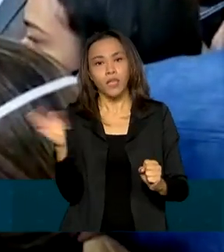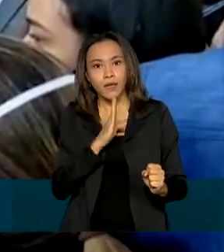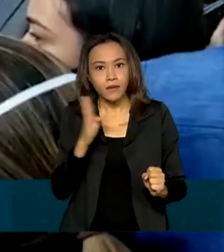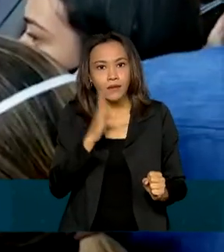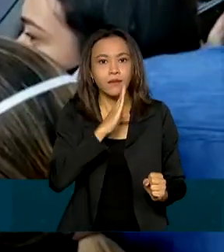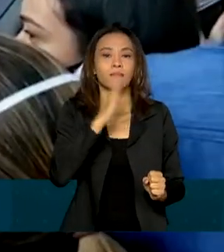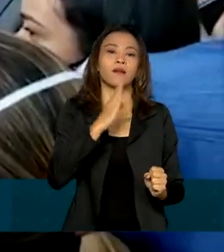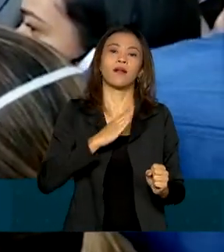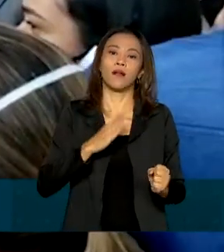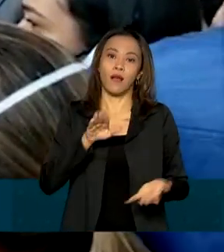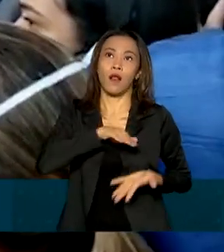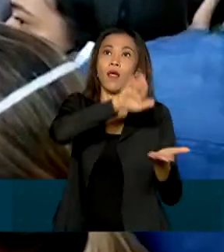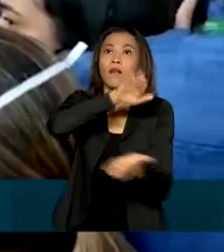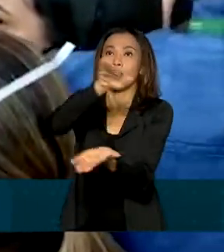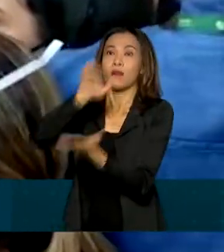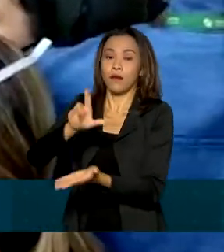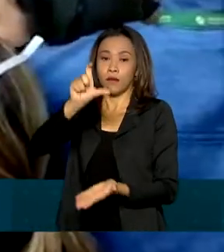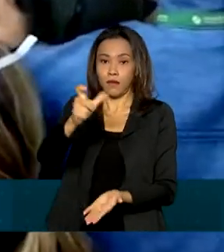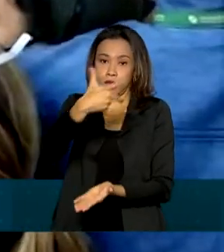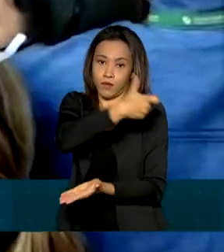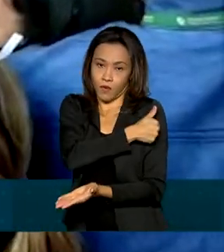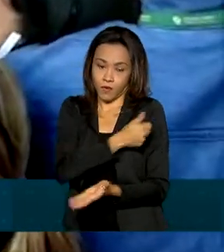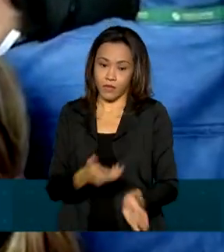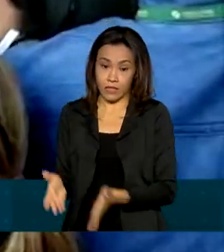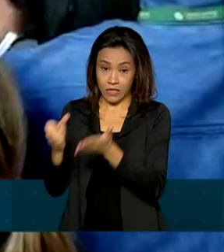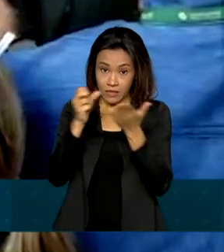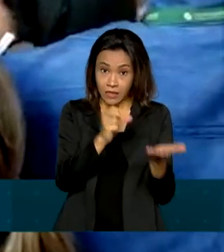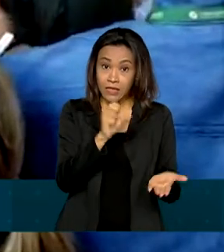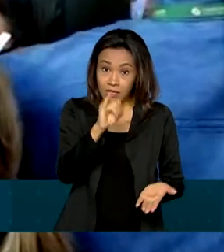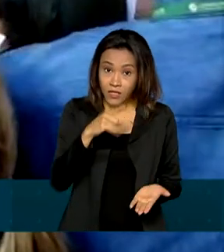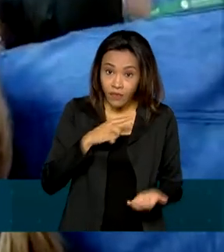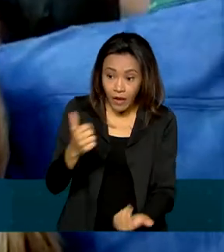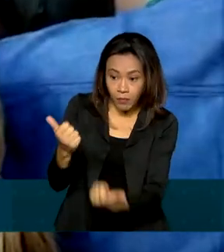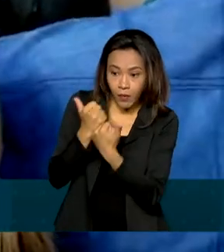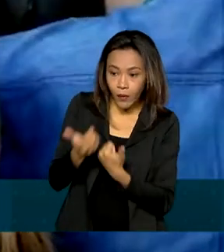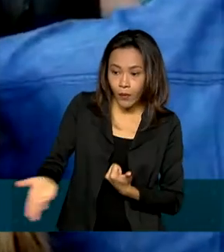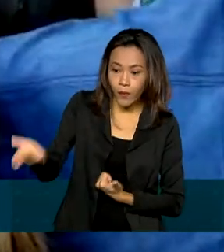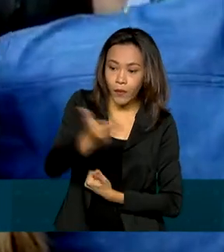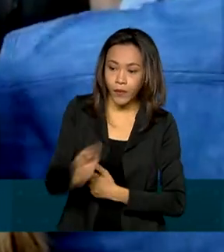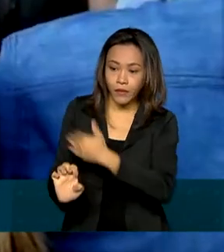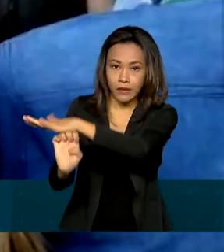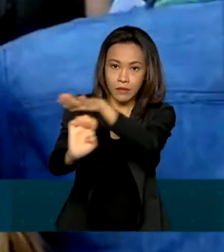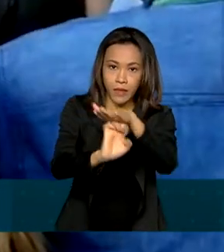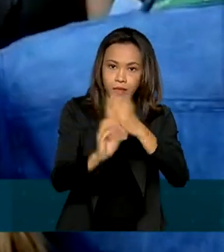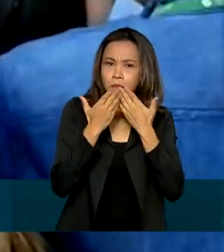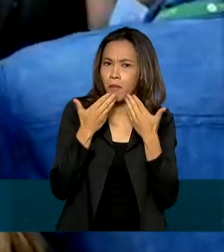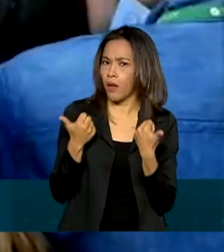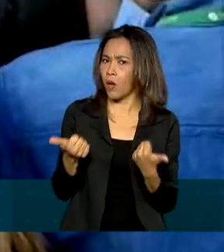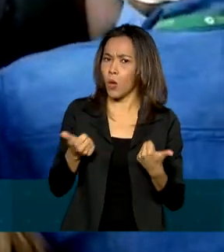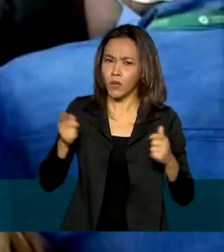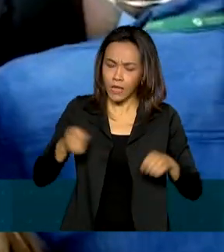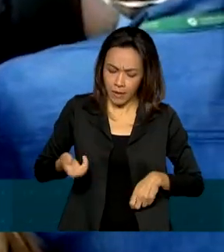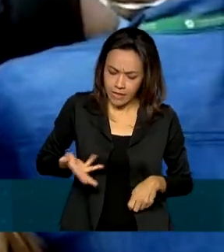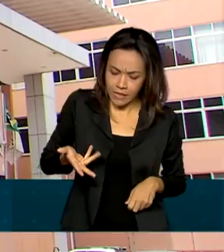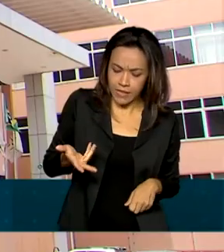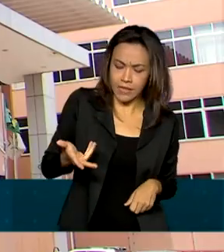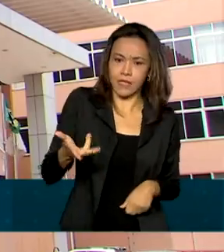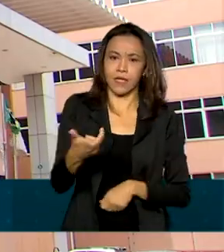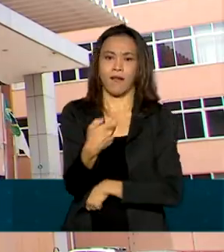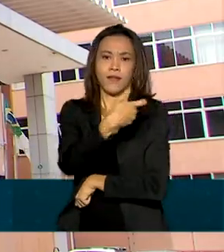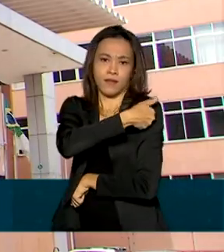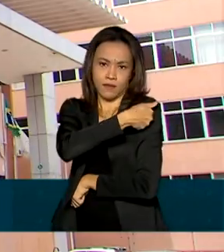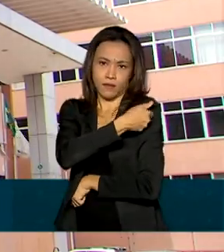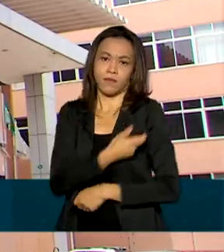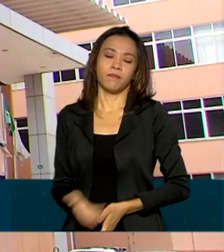a população. Se houver o apoio da iniciativa privada, melhor. Nós temos capacidade de acelerar essa vacinação.